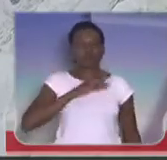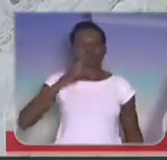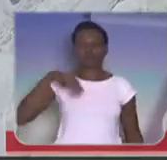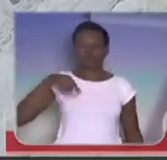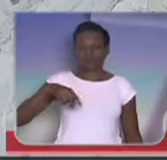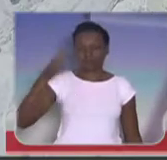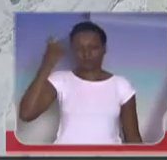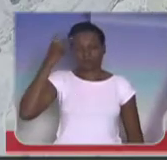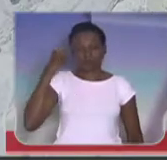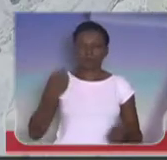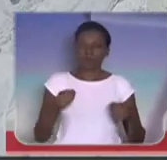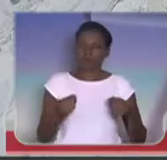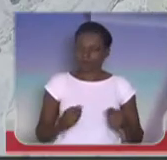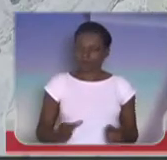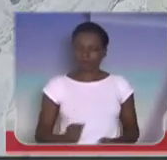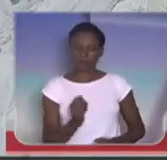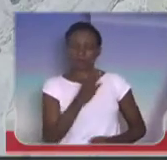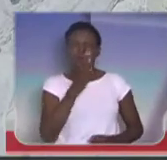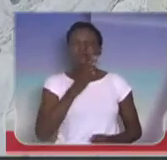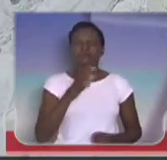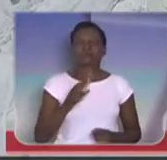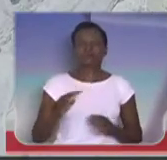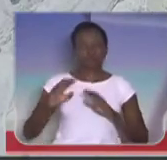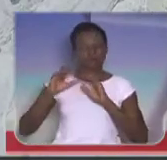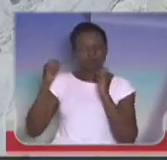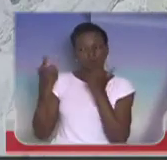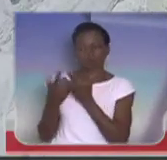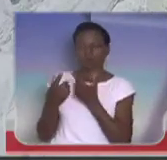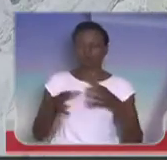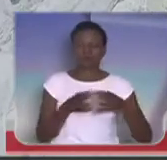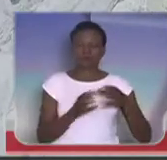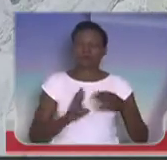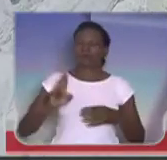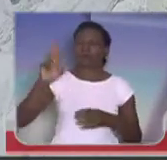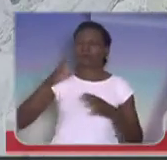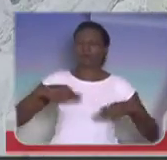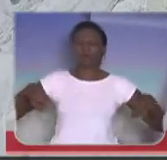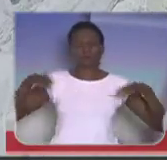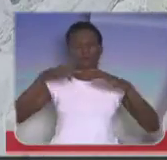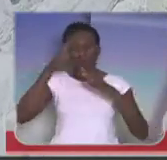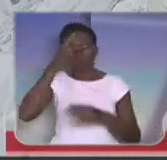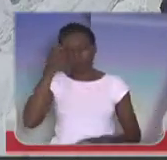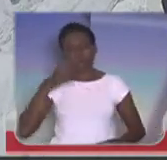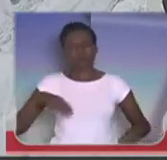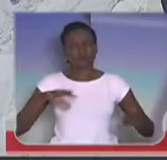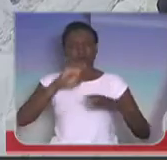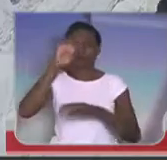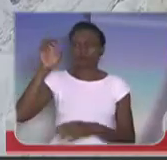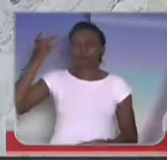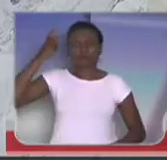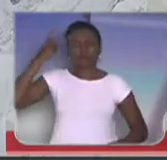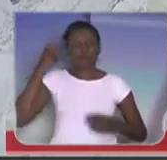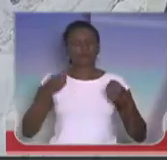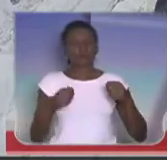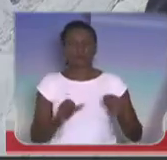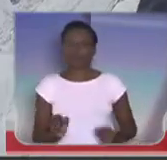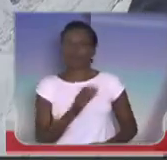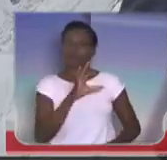o devido reconhecimento dessa casa, das autoridades e de toda a população do Estado de São Paulo. Muito obrigado, senhor presidente.